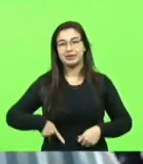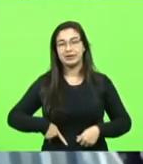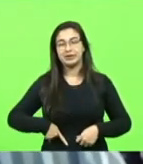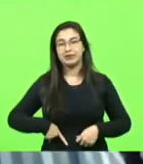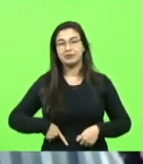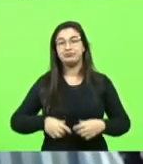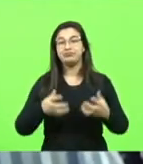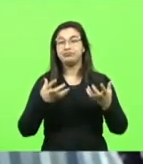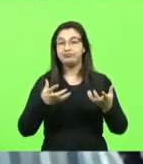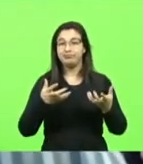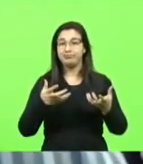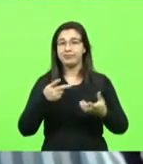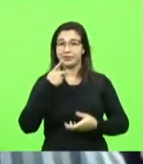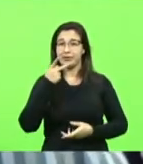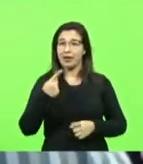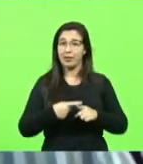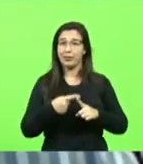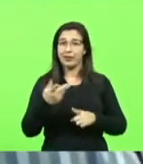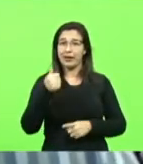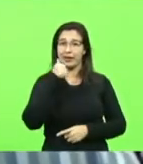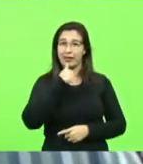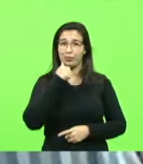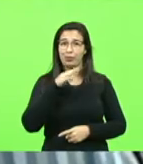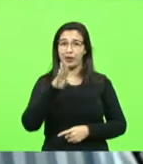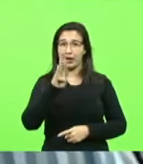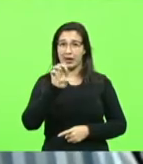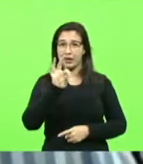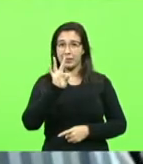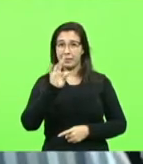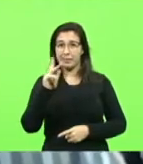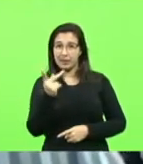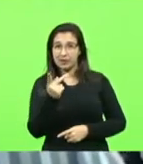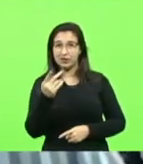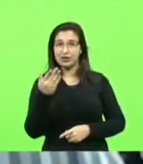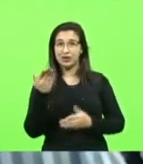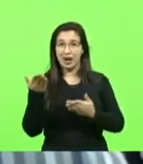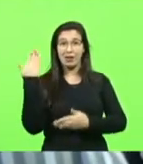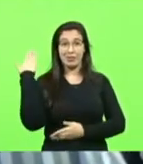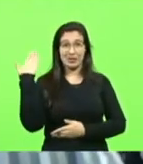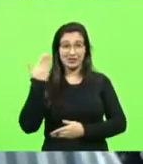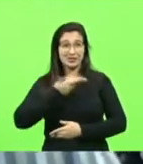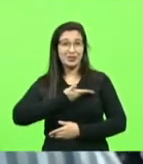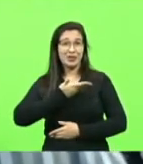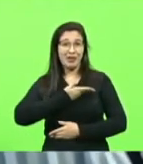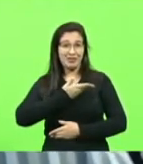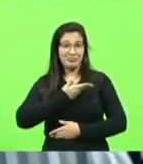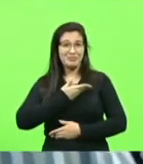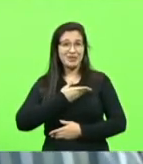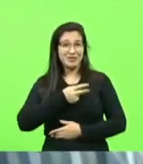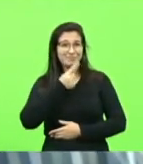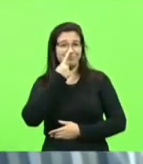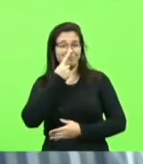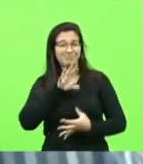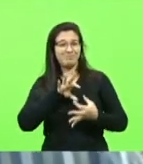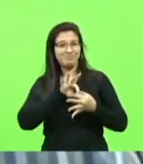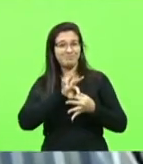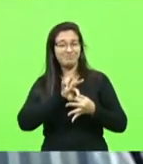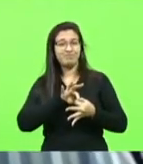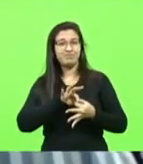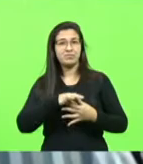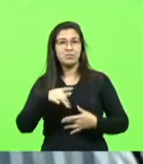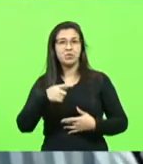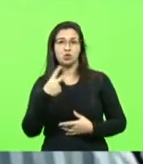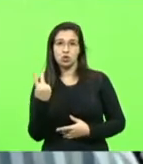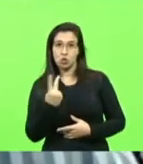compartilhar, porque a Beth, além de tudo, ela foi uma grande amiga minha. E nós trabalhamos muito, eu não sei se